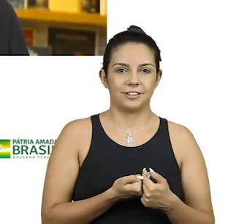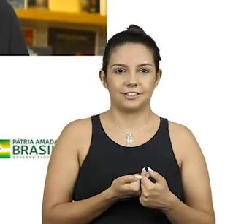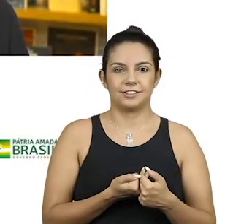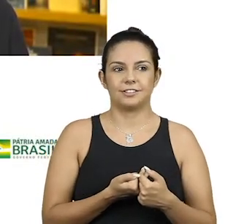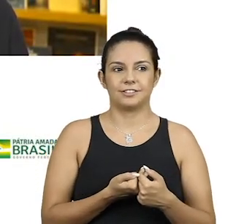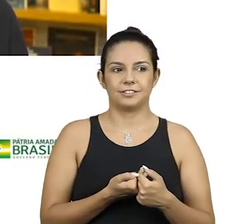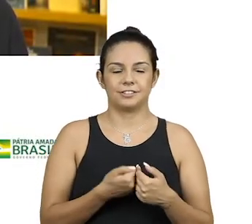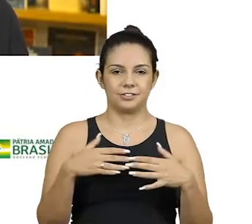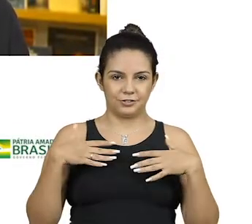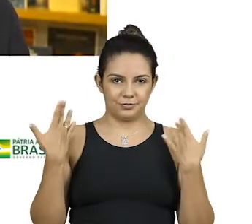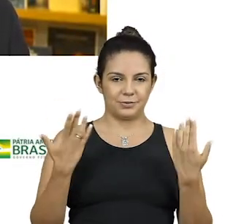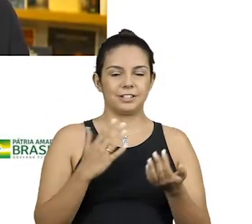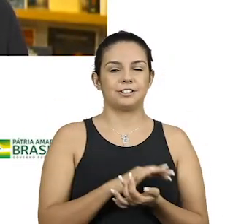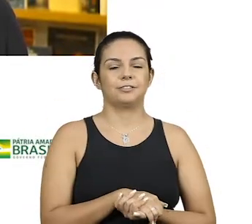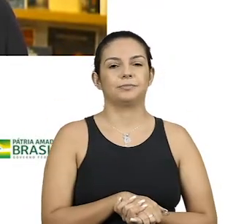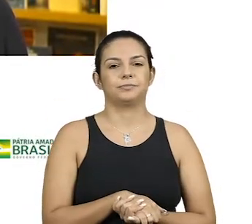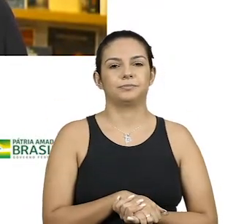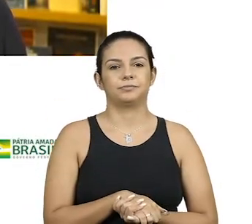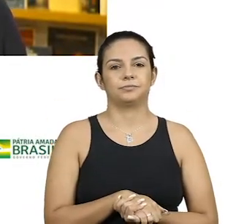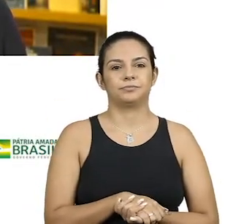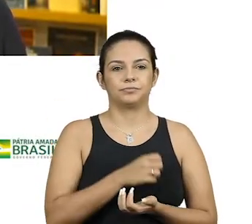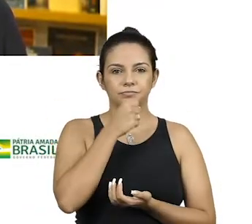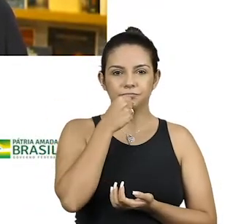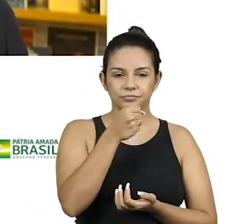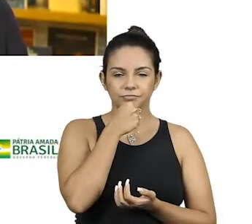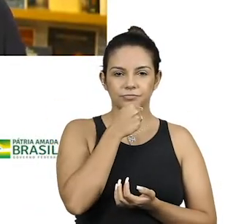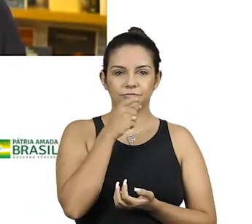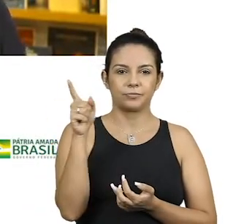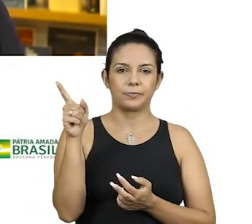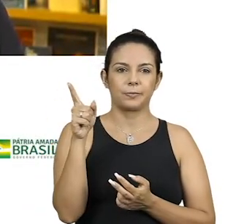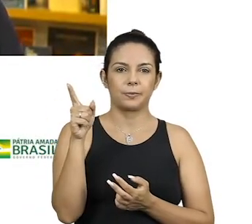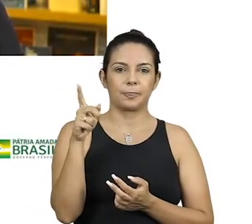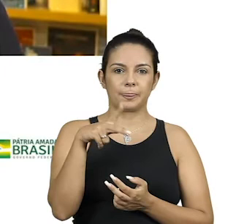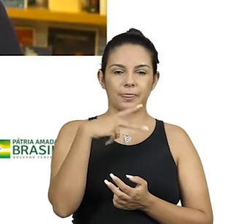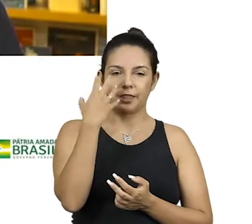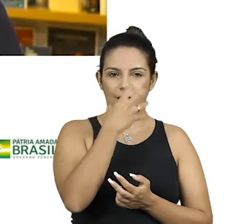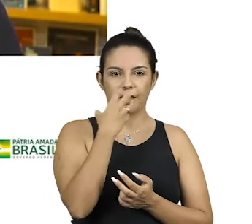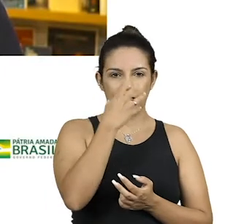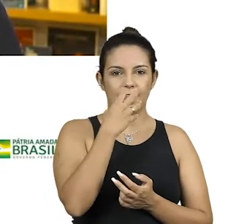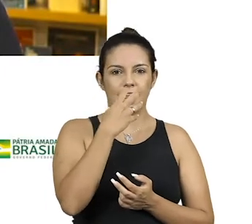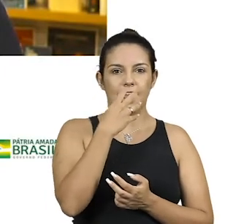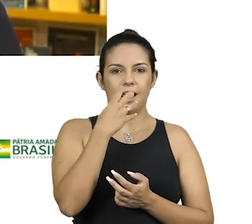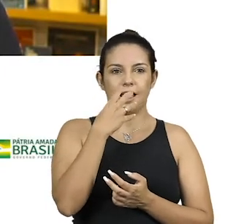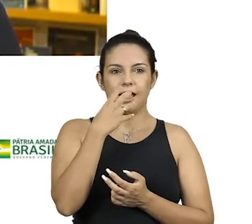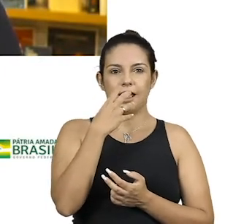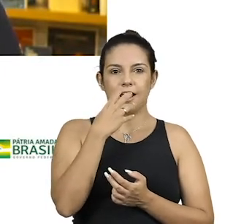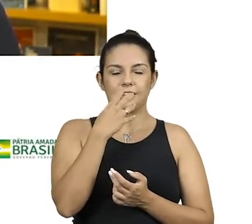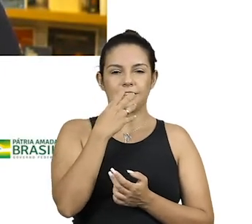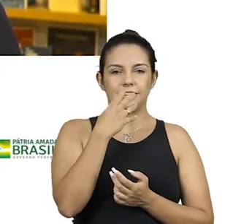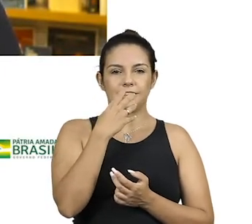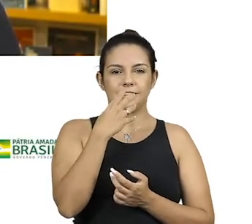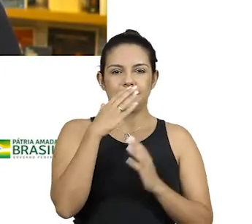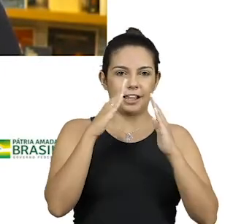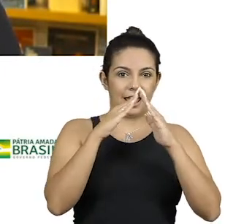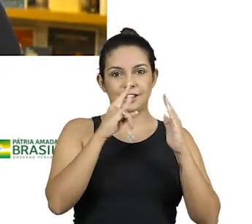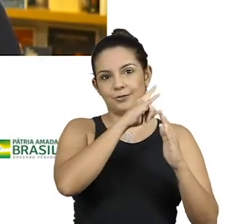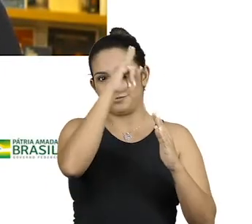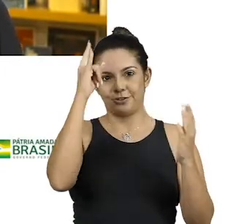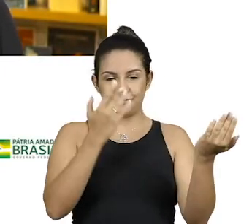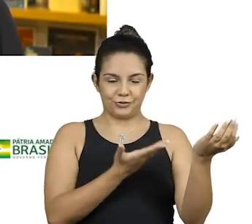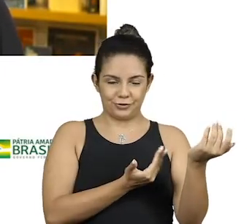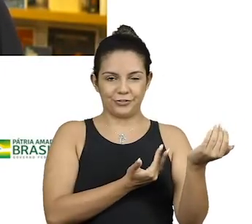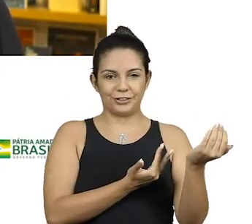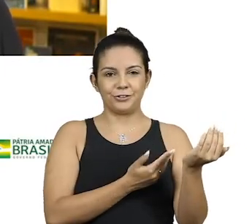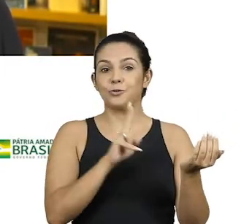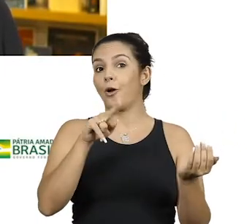Incríveis. Eu fiquei surpresíssimo. Na entrevista, ele revela que ele cantou em bordel na juventude. Nunca tinha falado